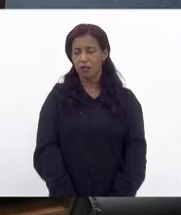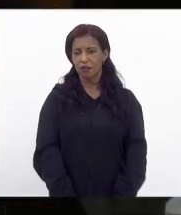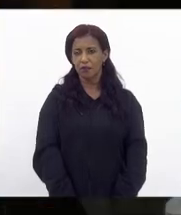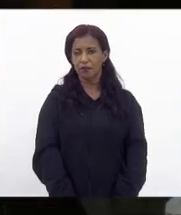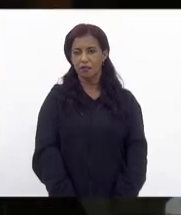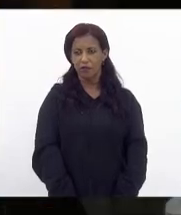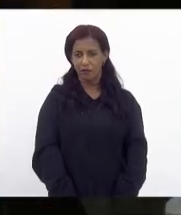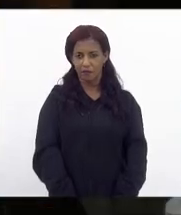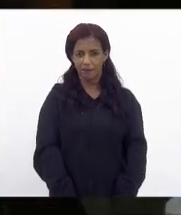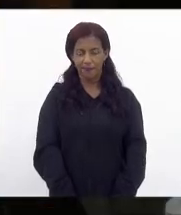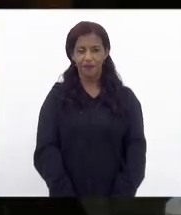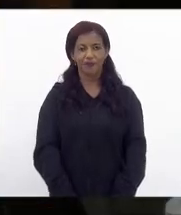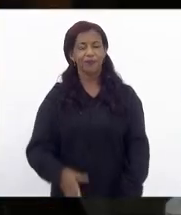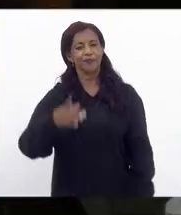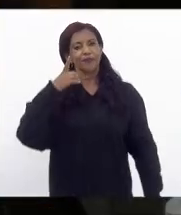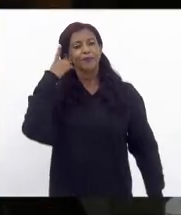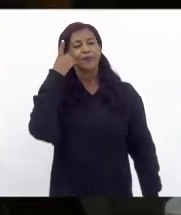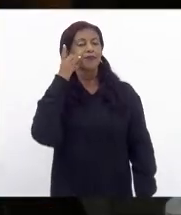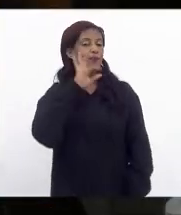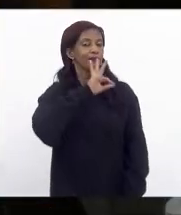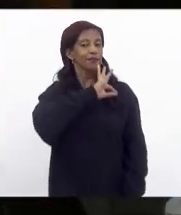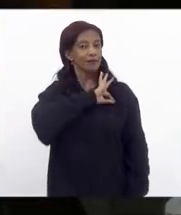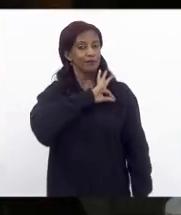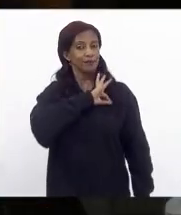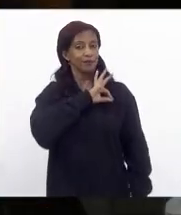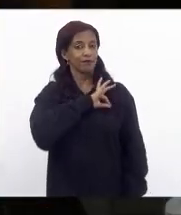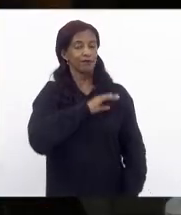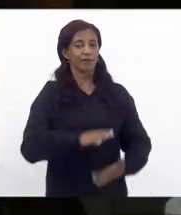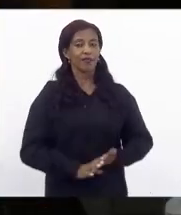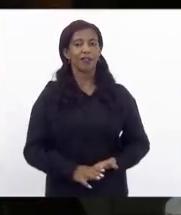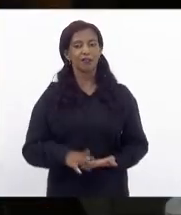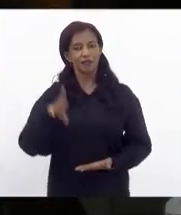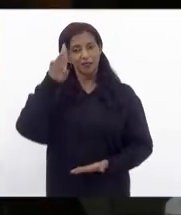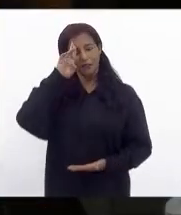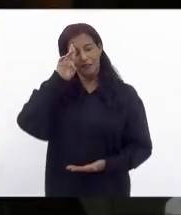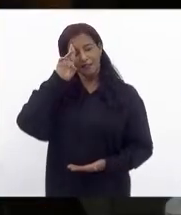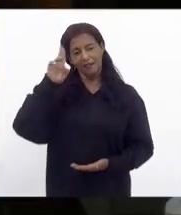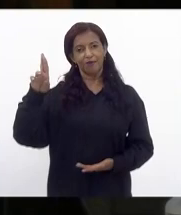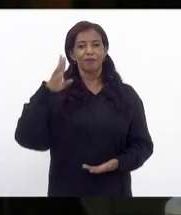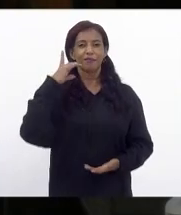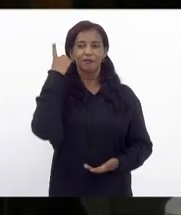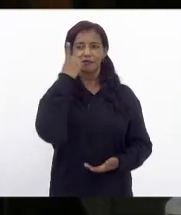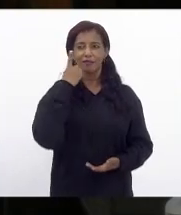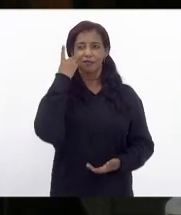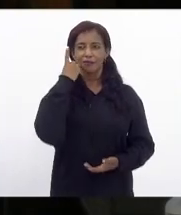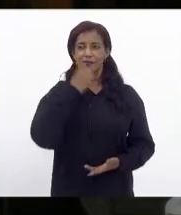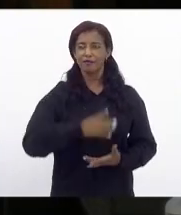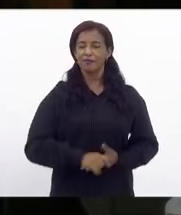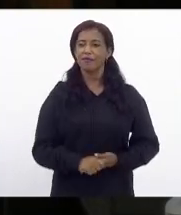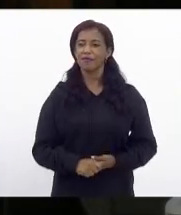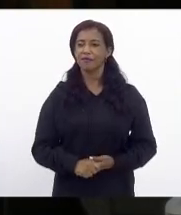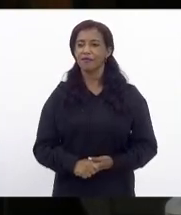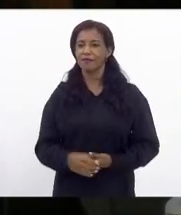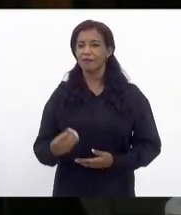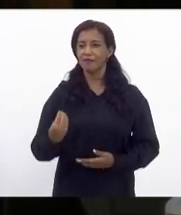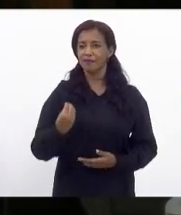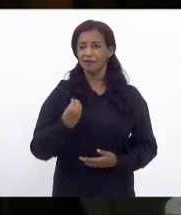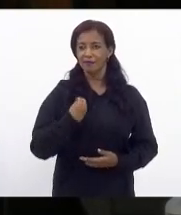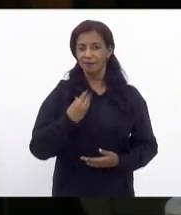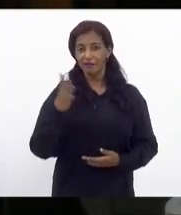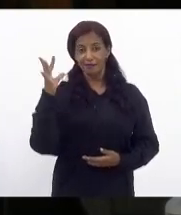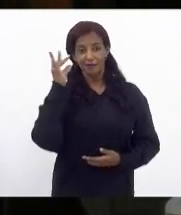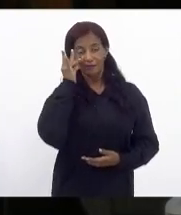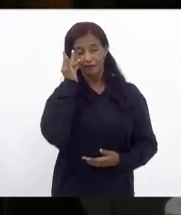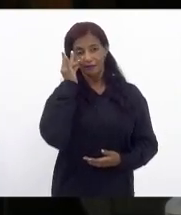Marta Rocha senhoras deputadas presentes